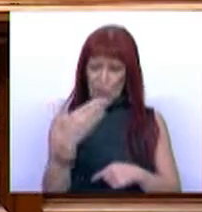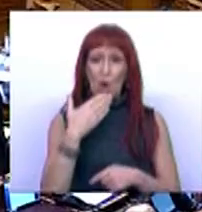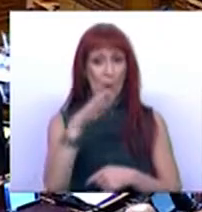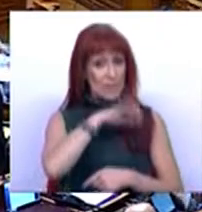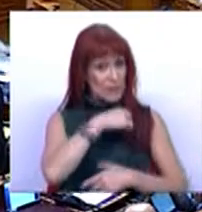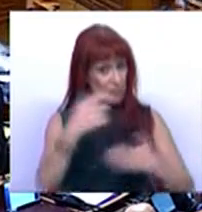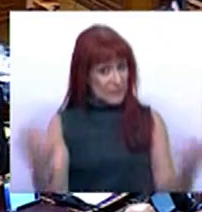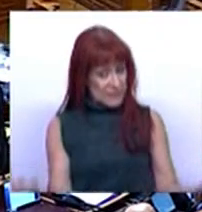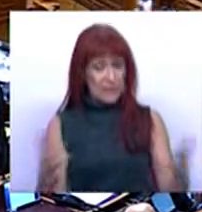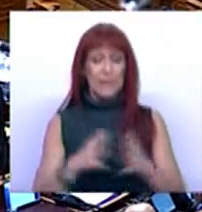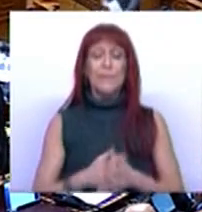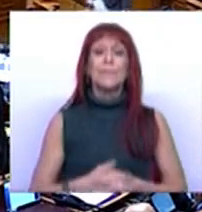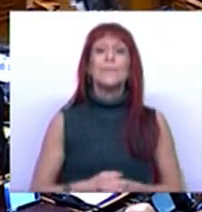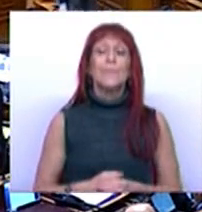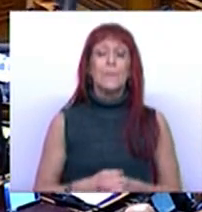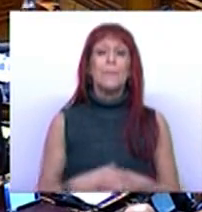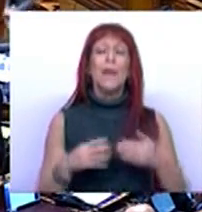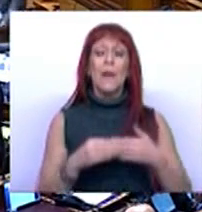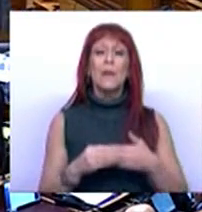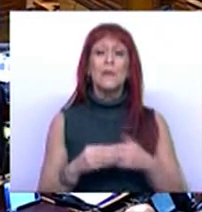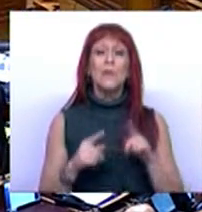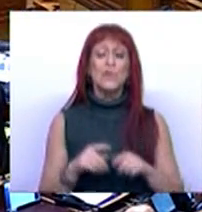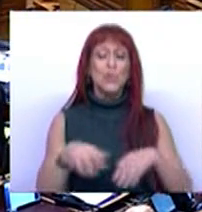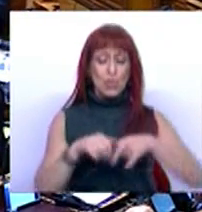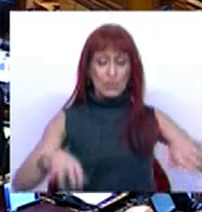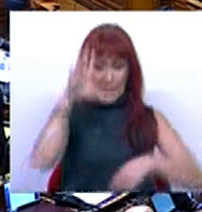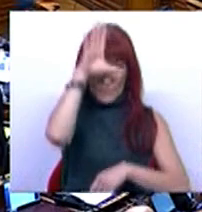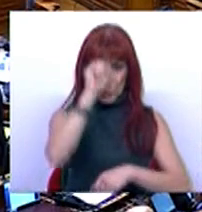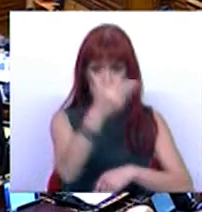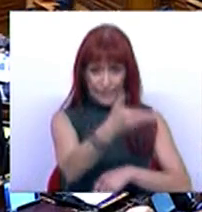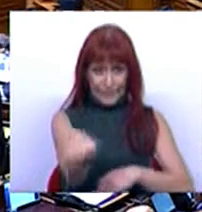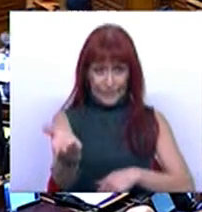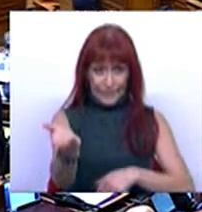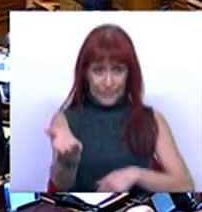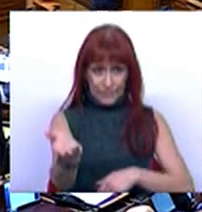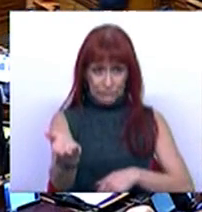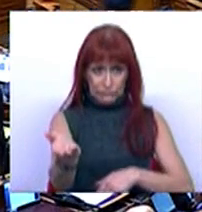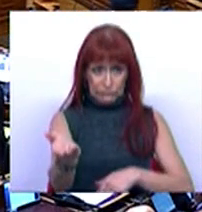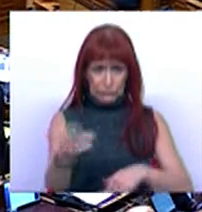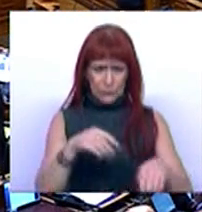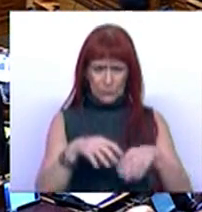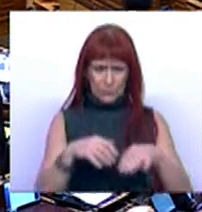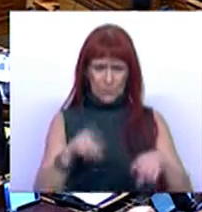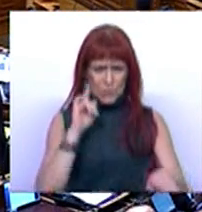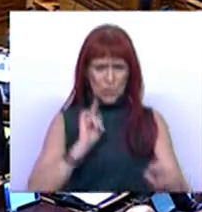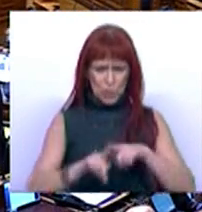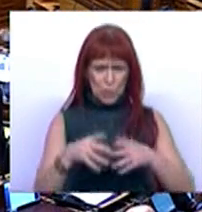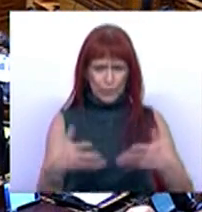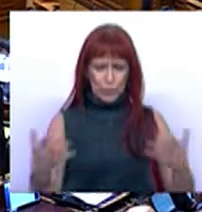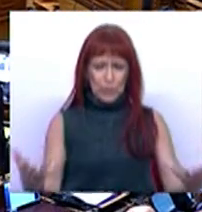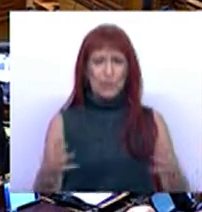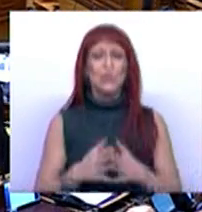Obrigado Sr. Presidente. Cumprimentar os primeiros membros, os deputados e as deputadas